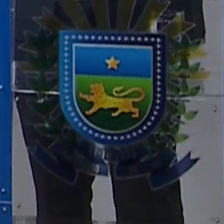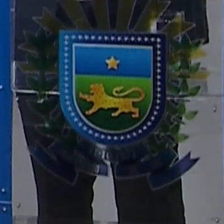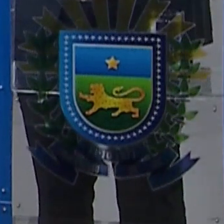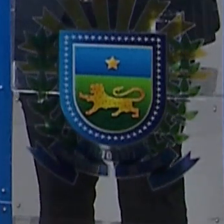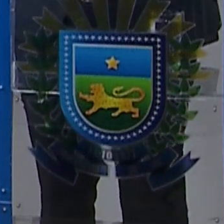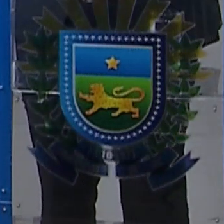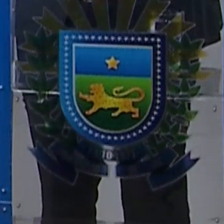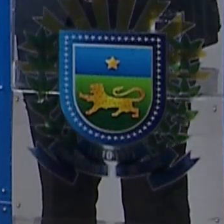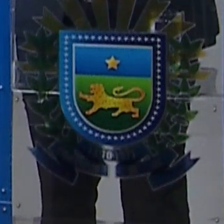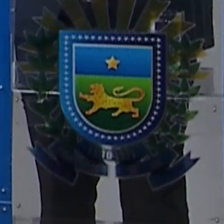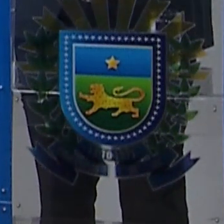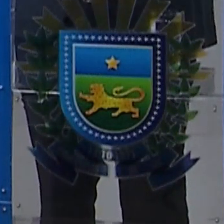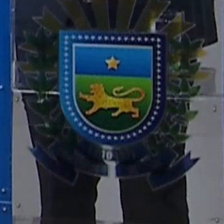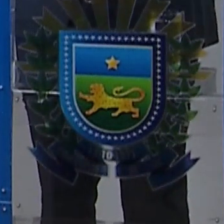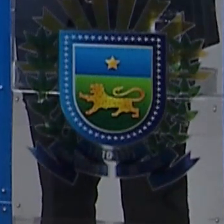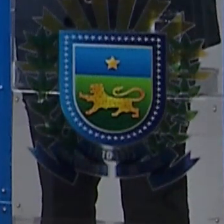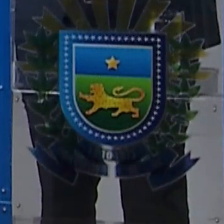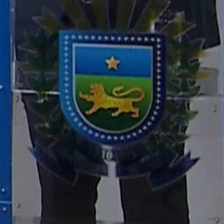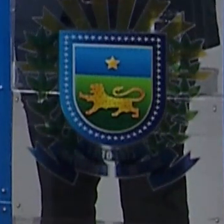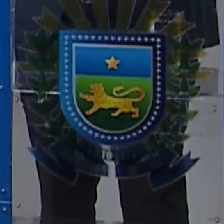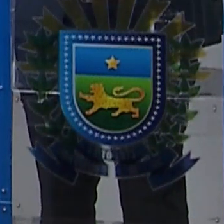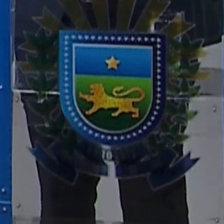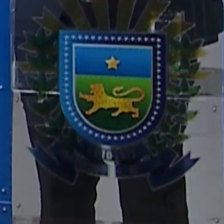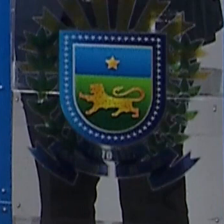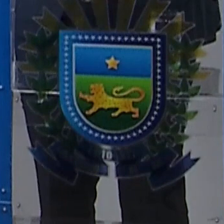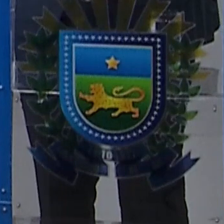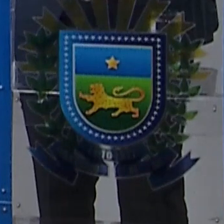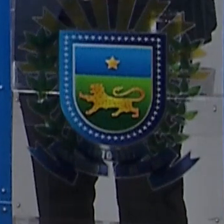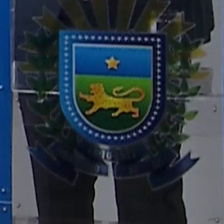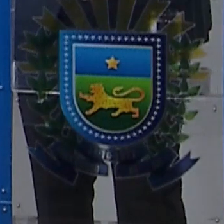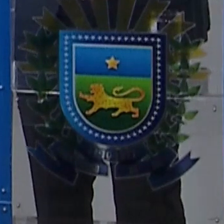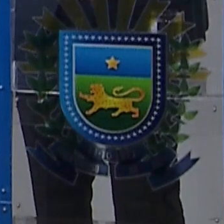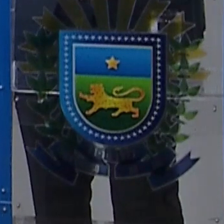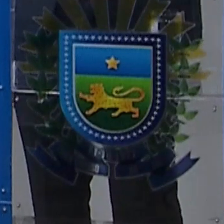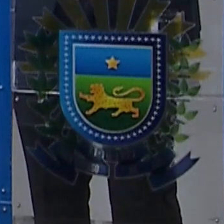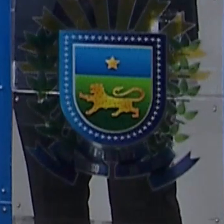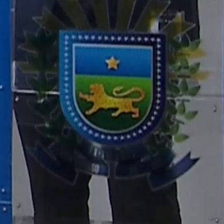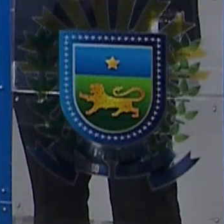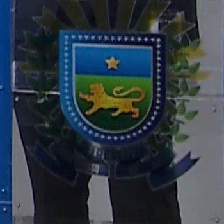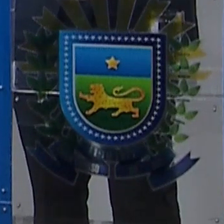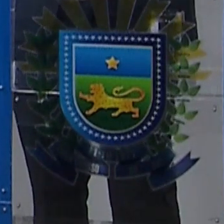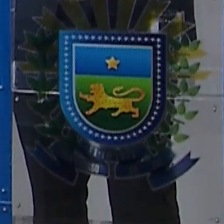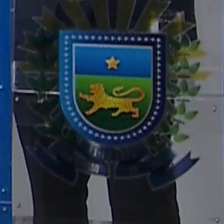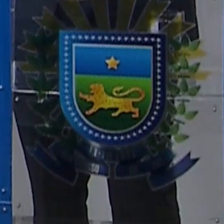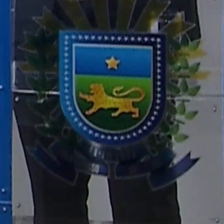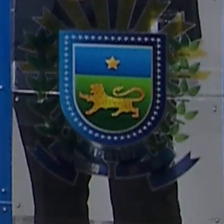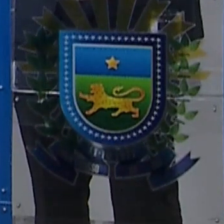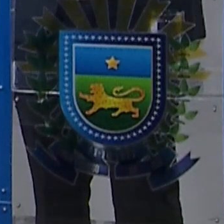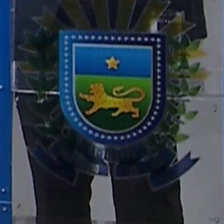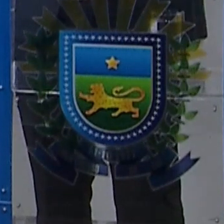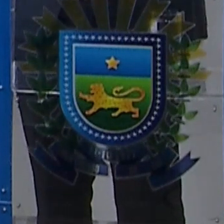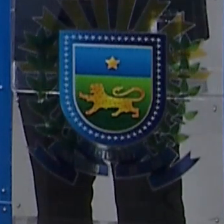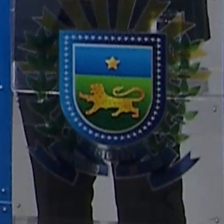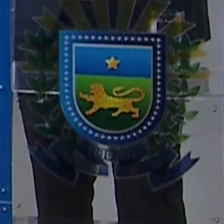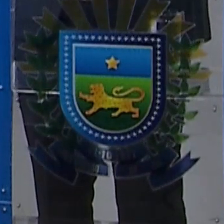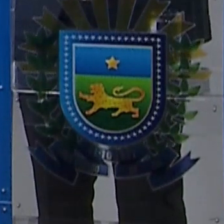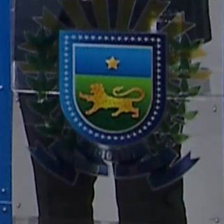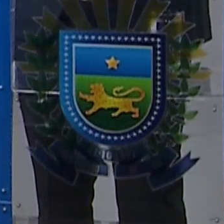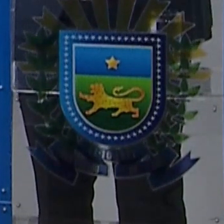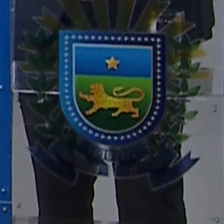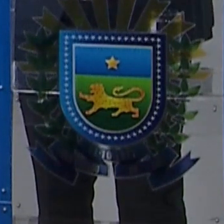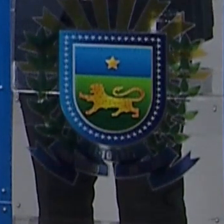momento solene do dia de hoje foi a revista Tropa pelo governador Eduardo Rita. A gente tem algumas imagens aí que nós conseguimos